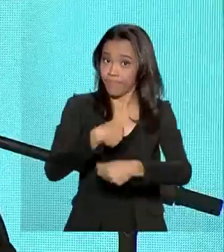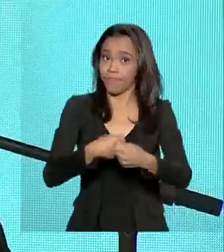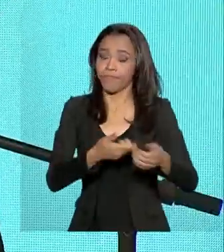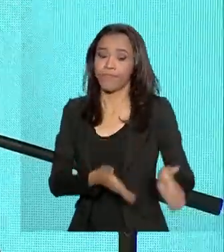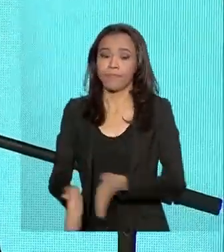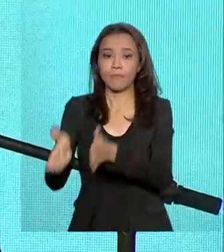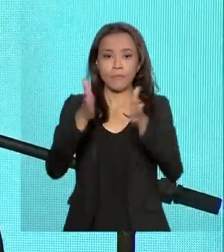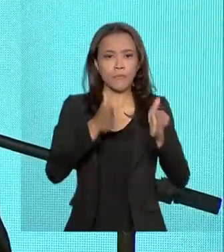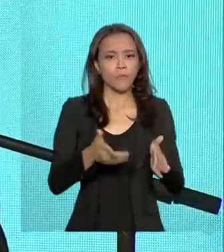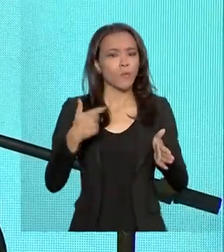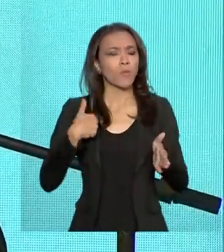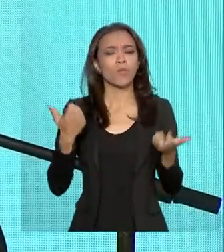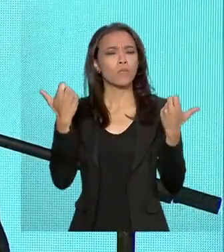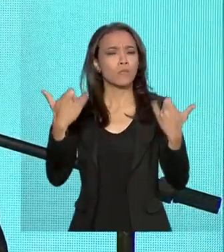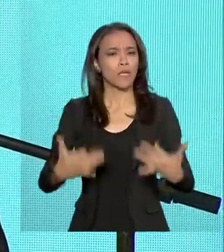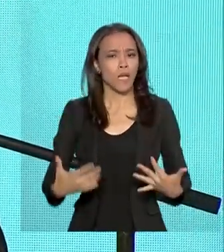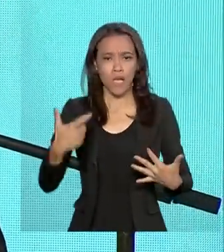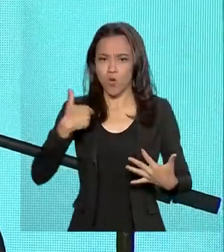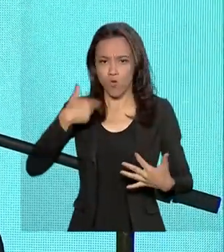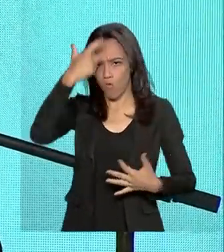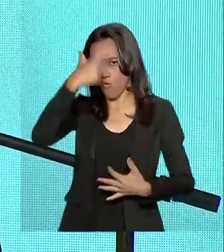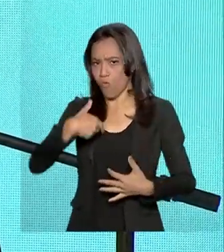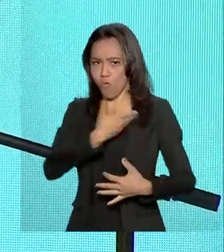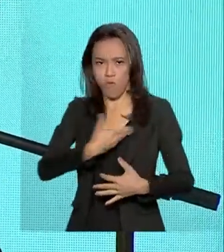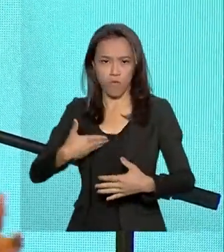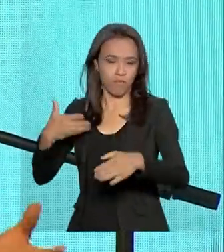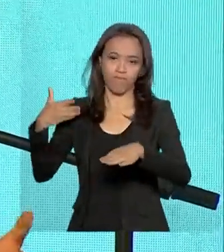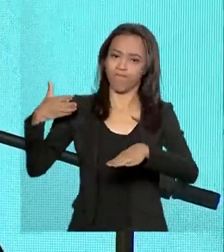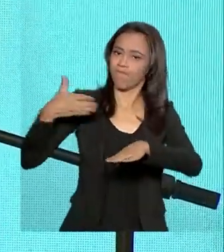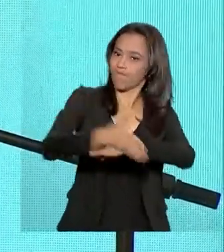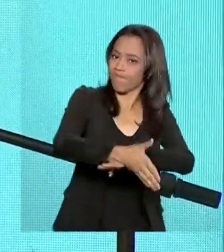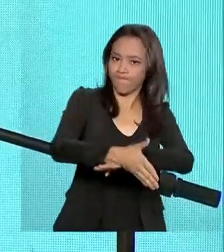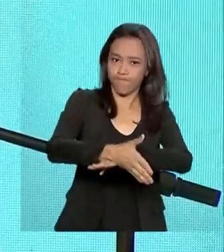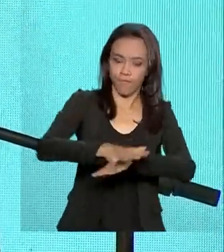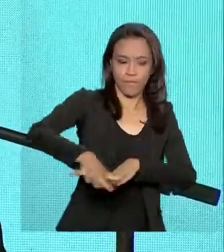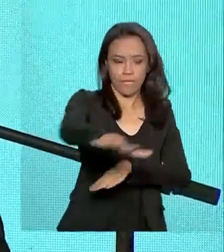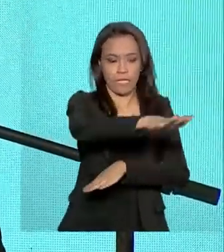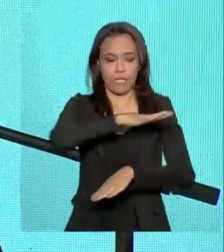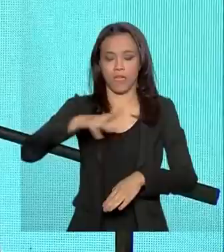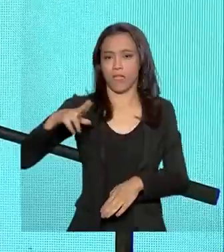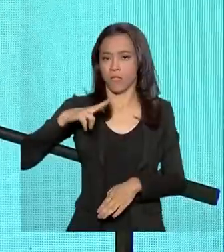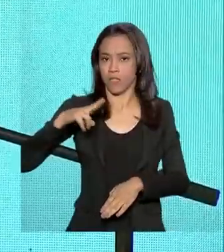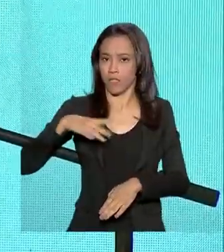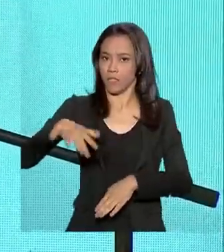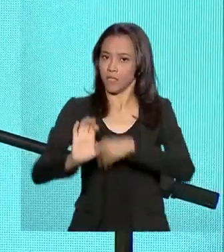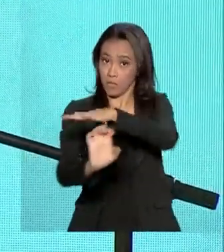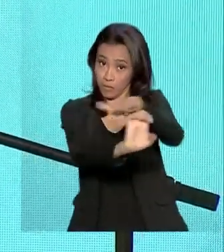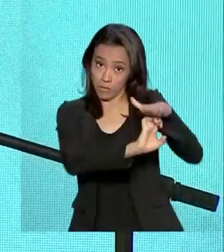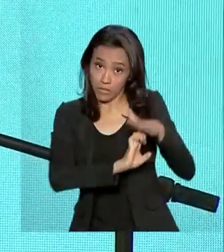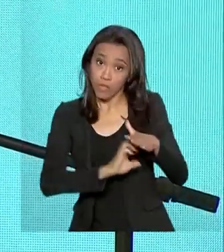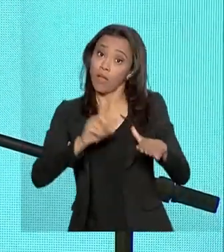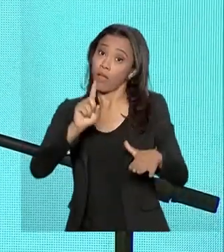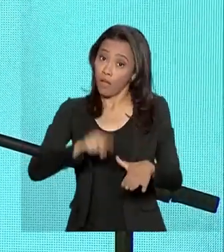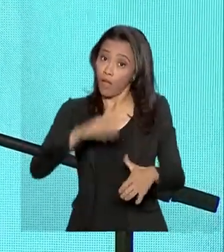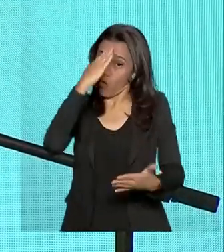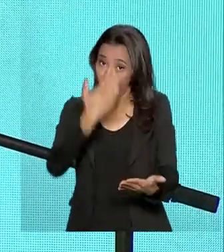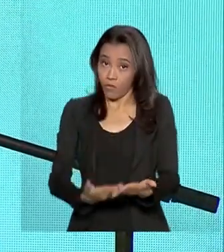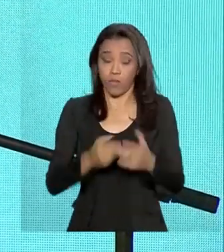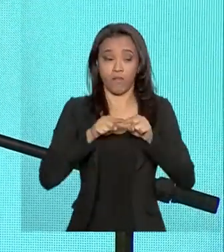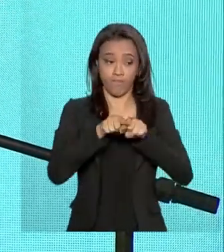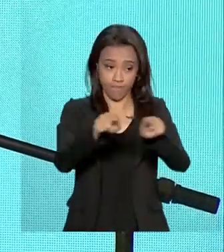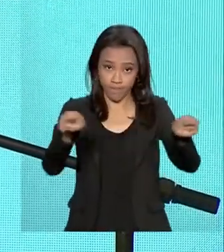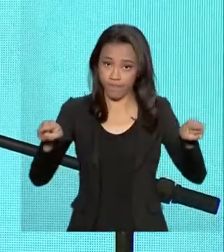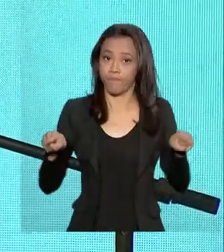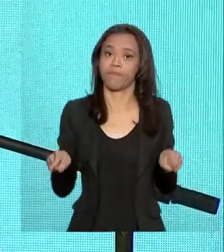O que eu posso falar aos senhores é não interferência nossa na iniciativa privada, é liberar, é confiar nos senhores,